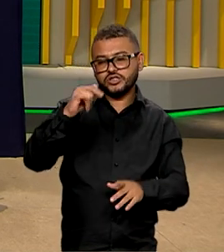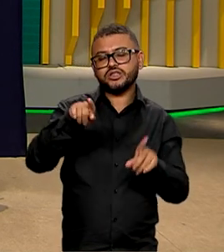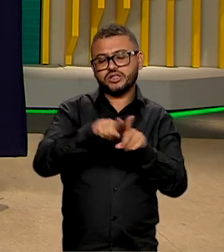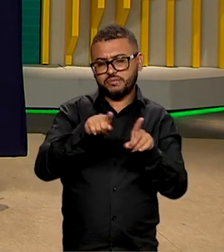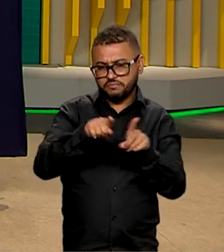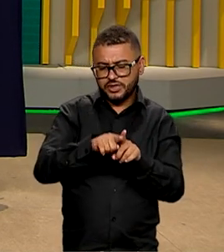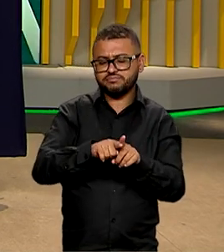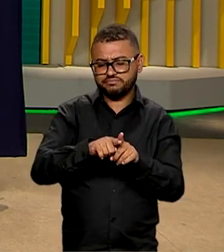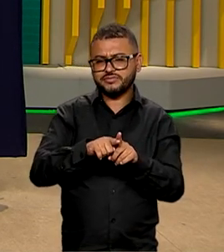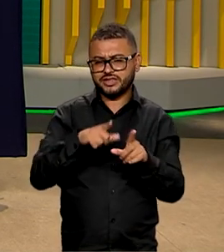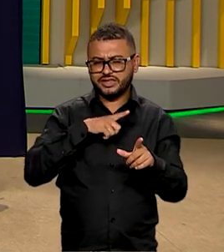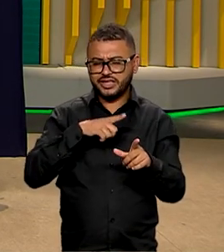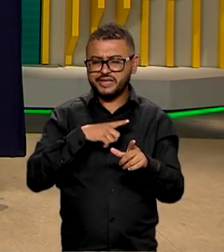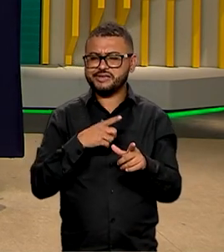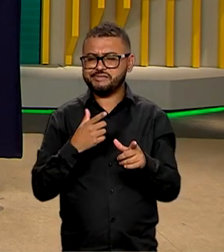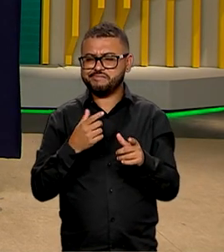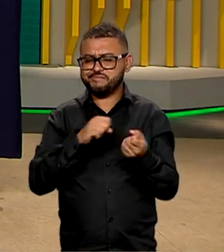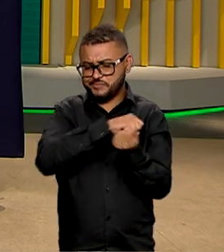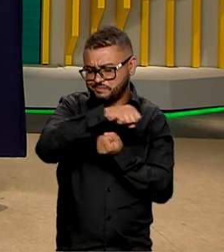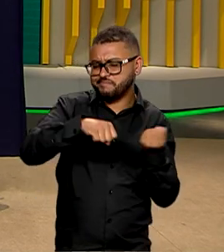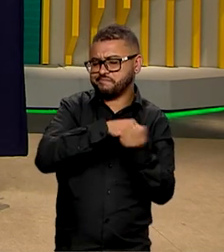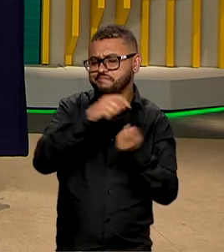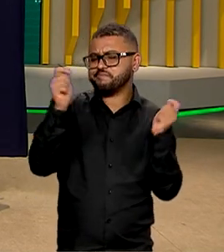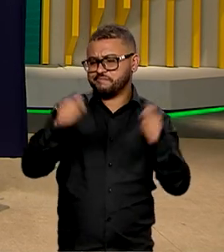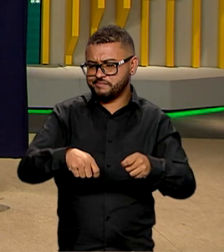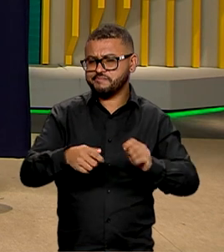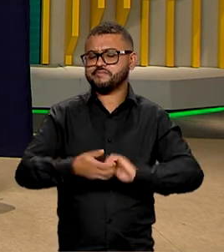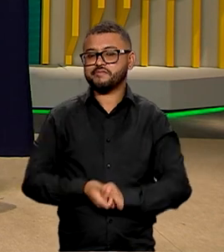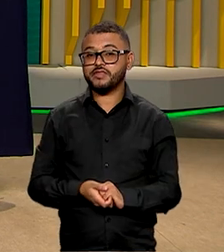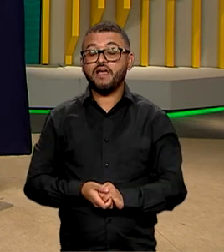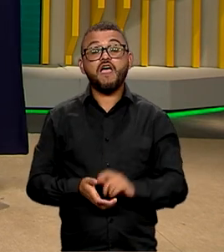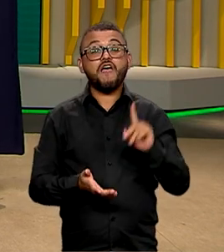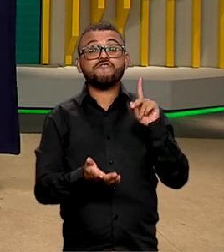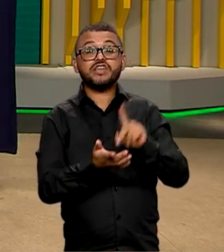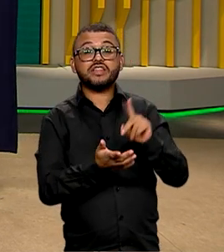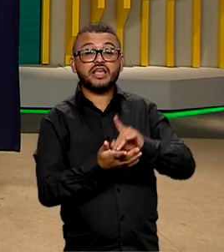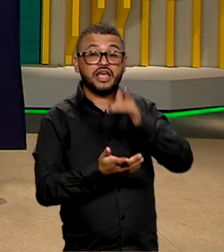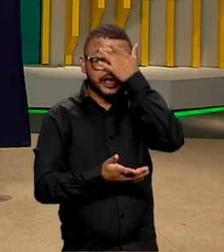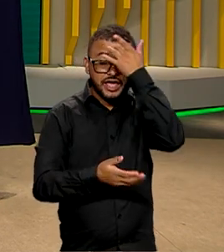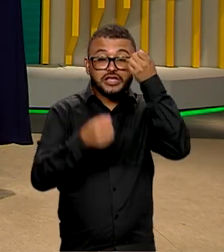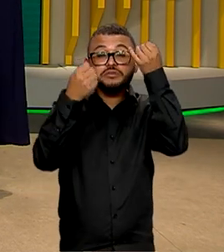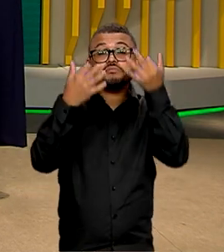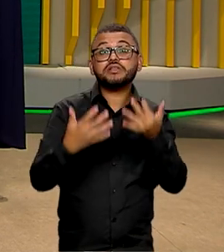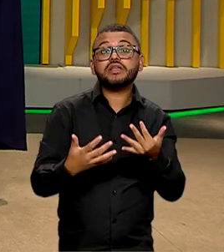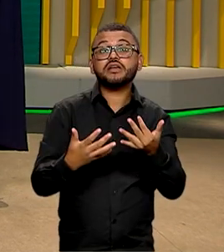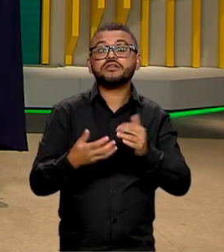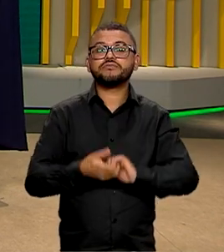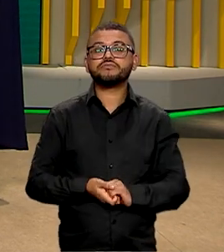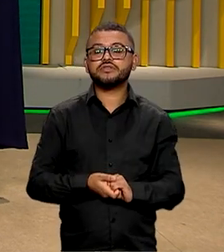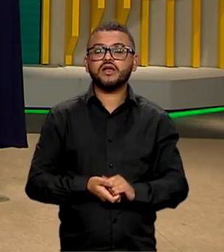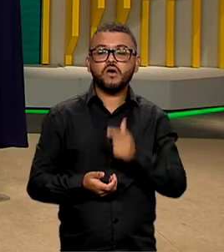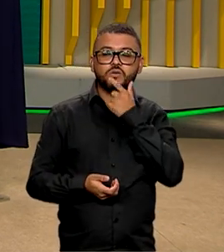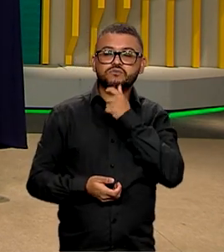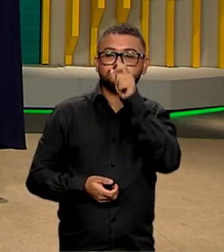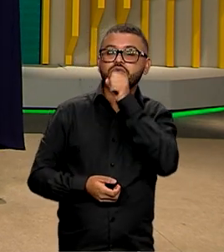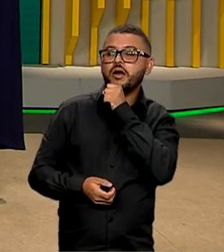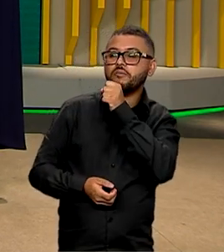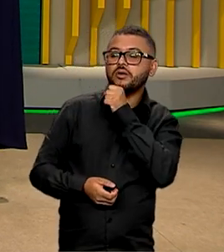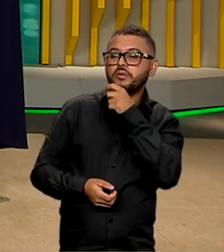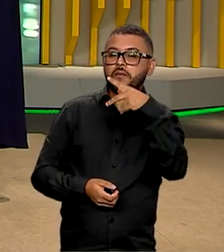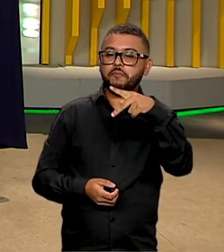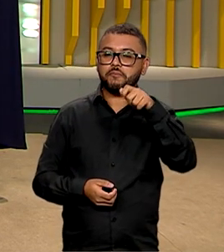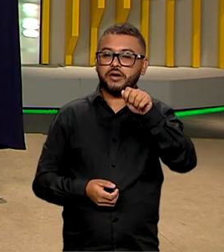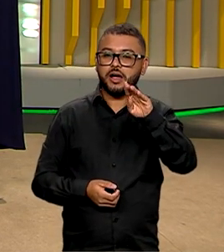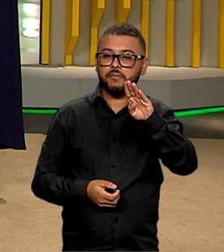devem seguir uma pegada sustentável. É isso mesmo, Ana. E quem tem mais detalhes para a gente é o repórter Pablo